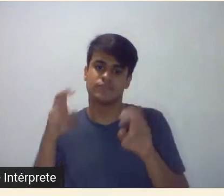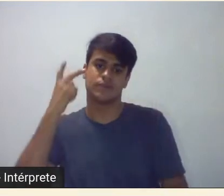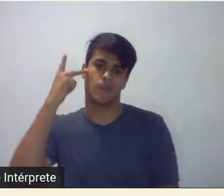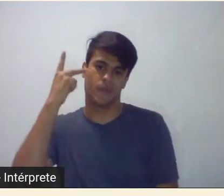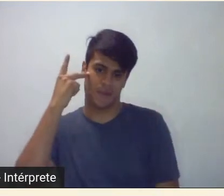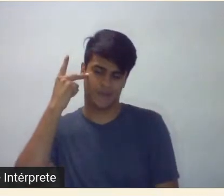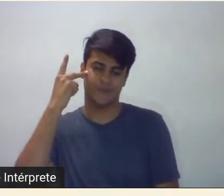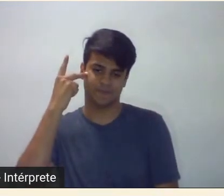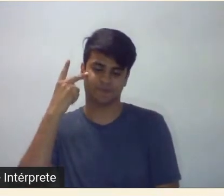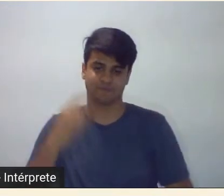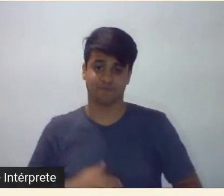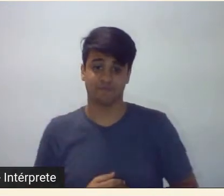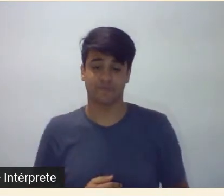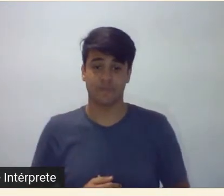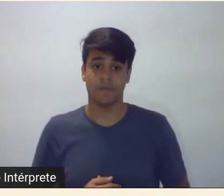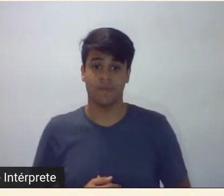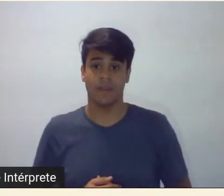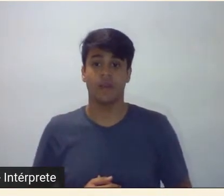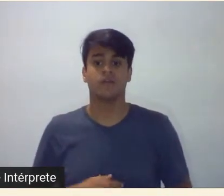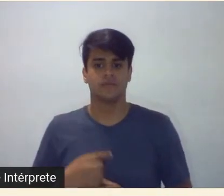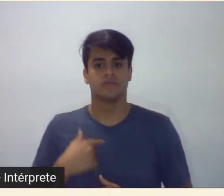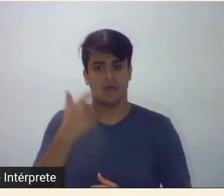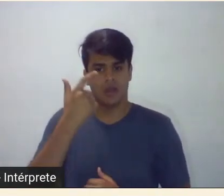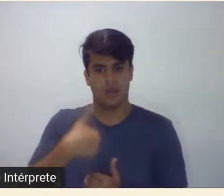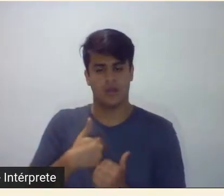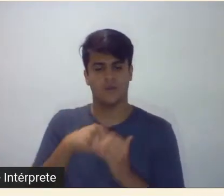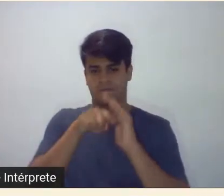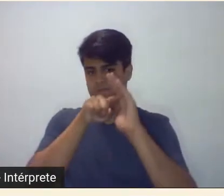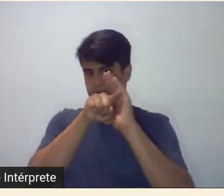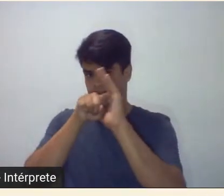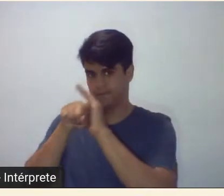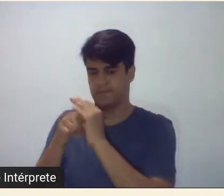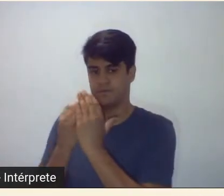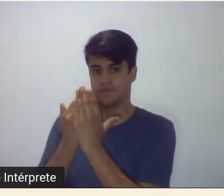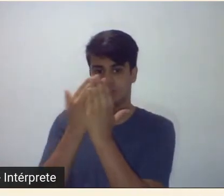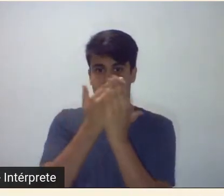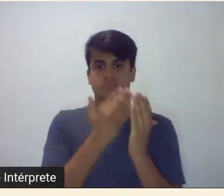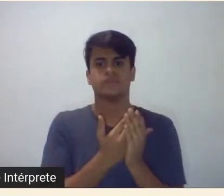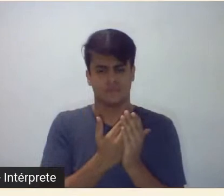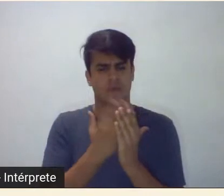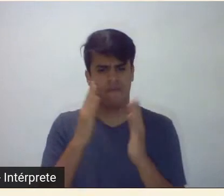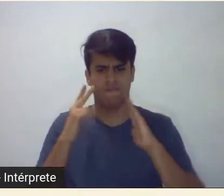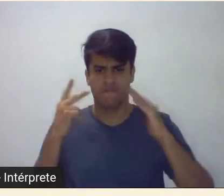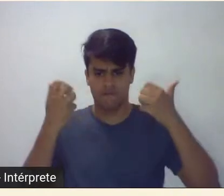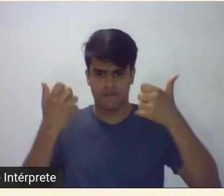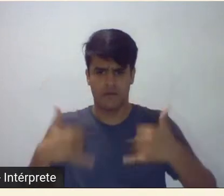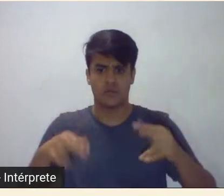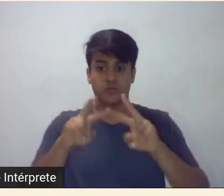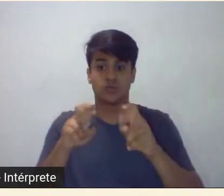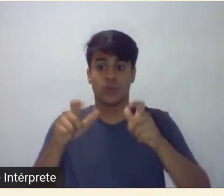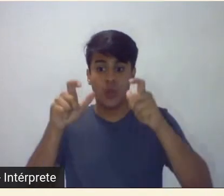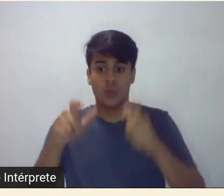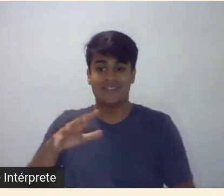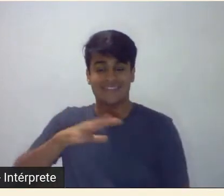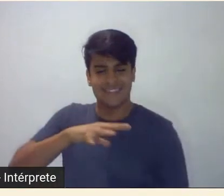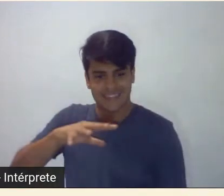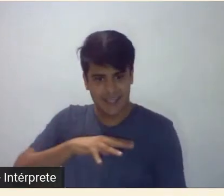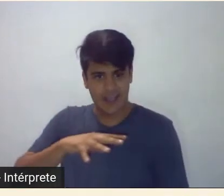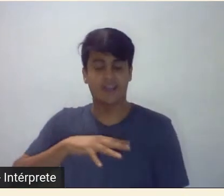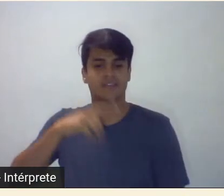na minha própria pesquisa eu focalizo a questão da cidade e da arte